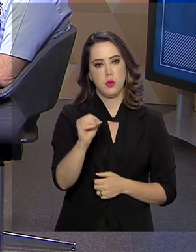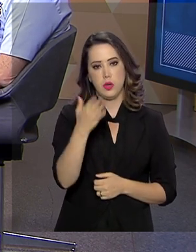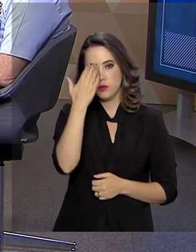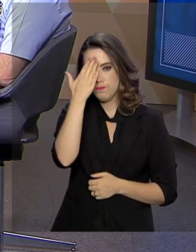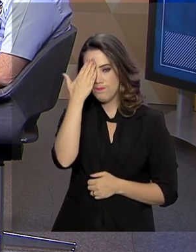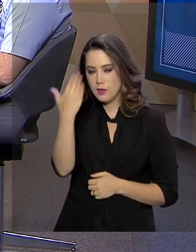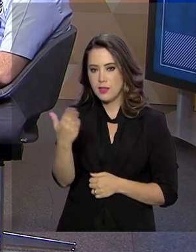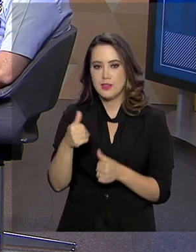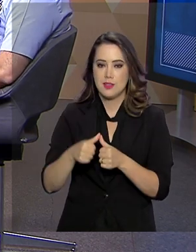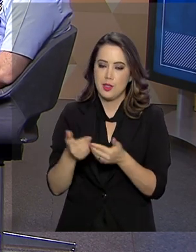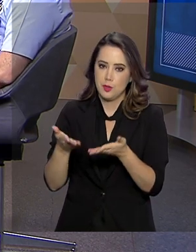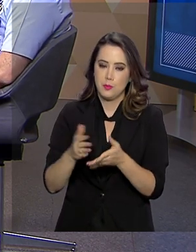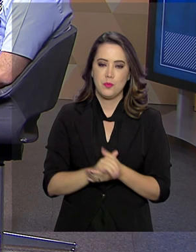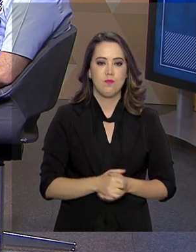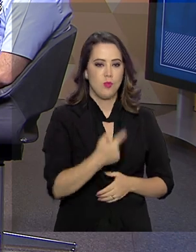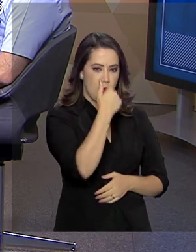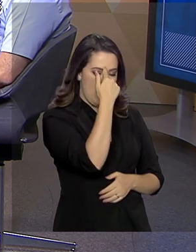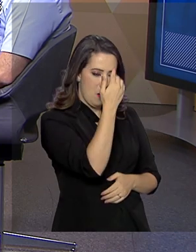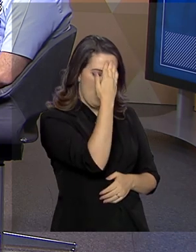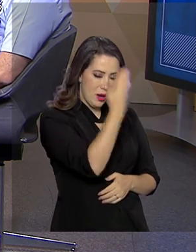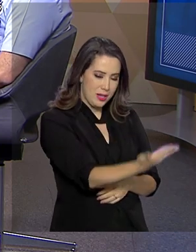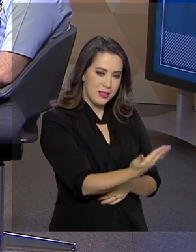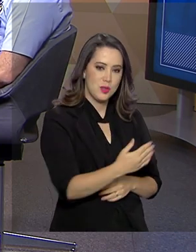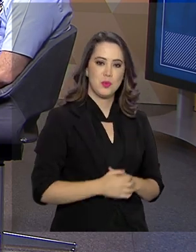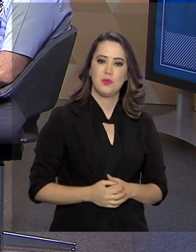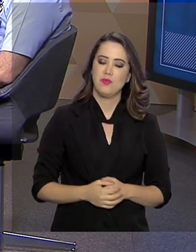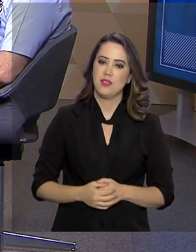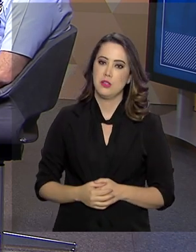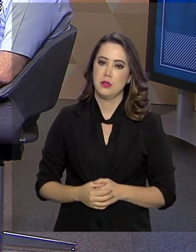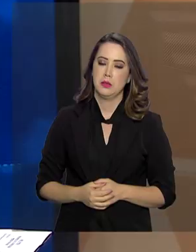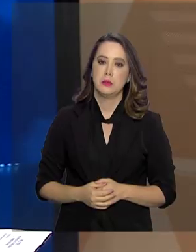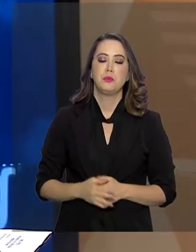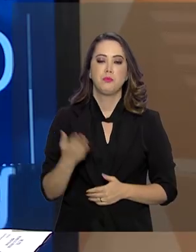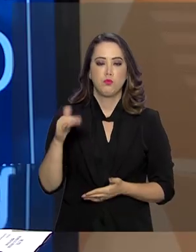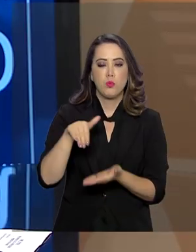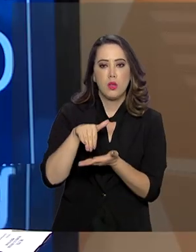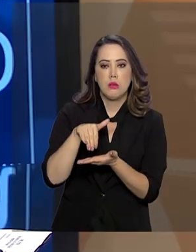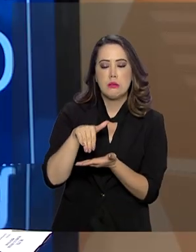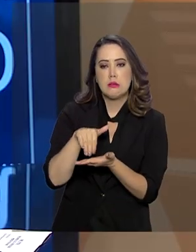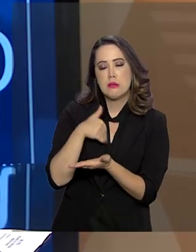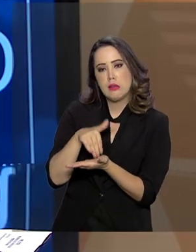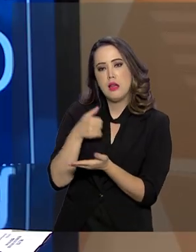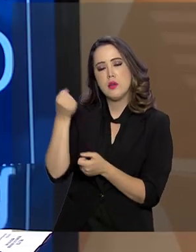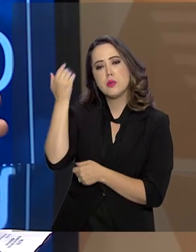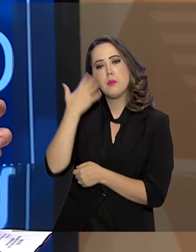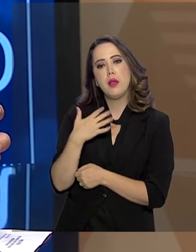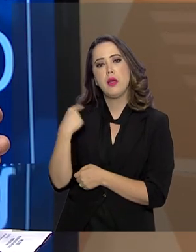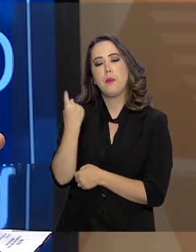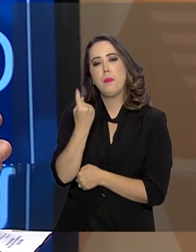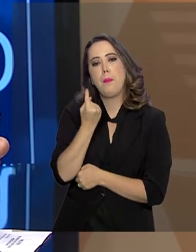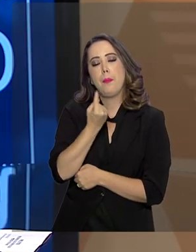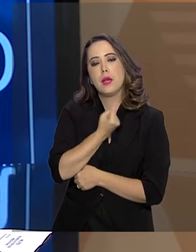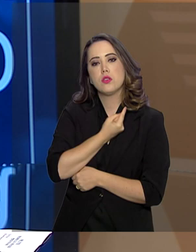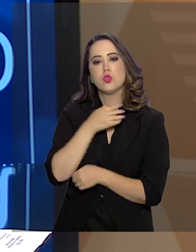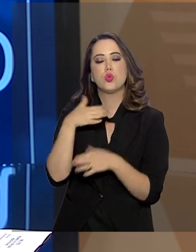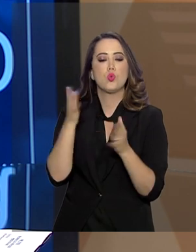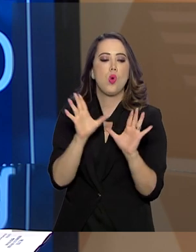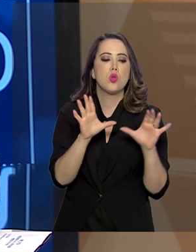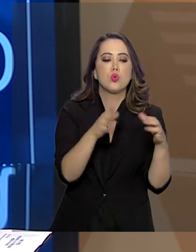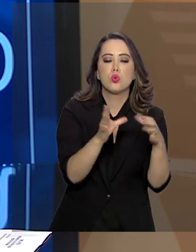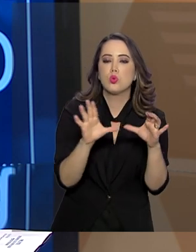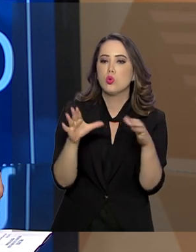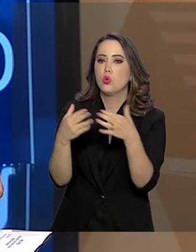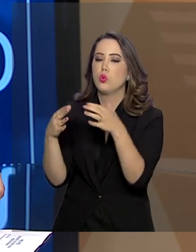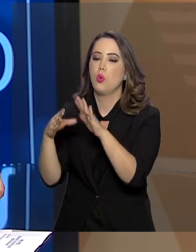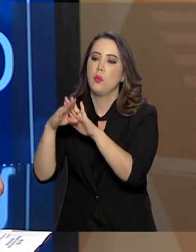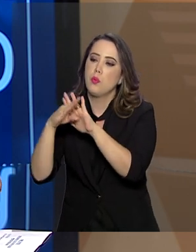Pauta, Eduardo. Eu que agradeço, Paulo. Secretário, o senhor poderia começar explicando para a gente que órgãos estão no